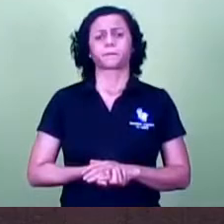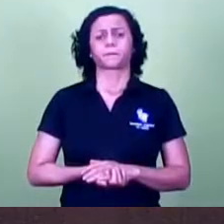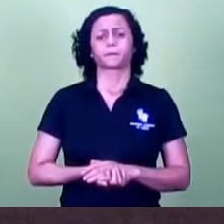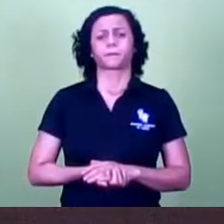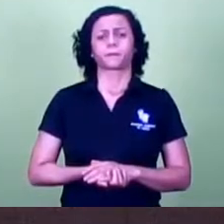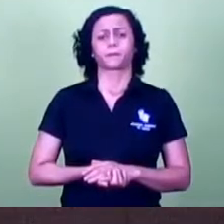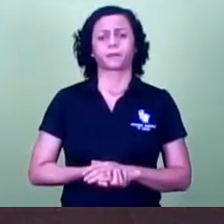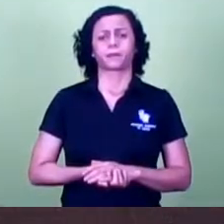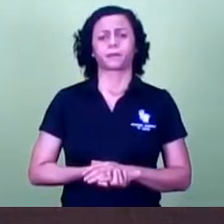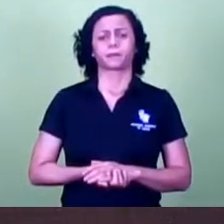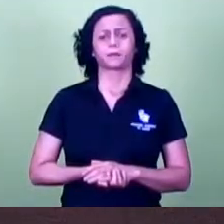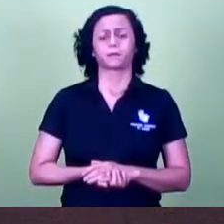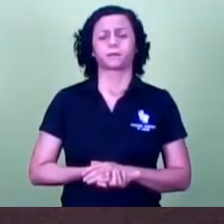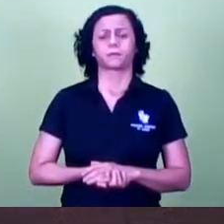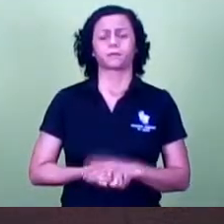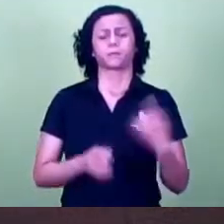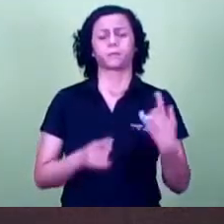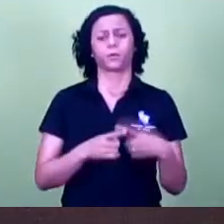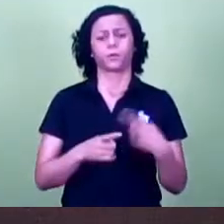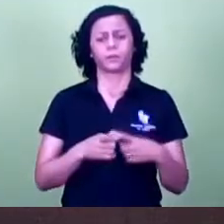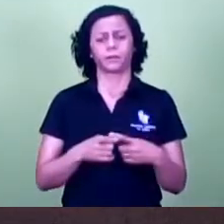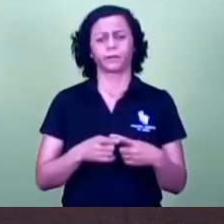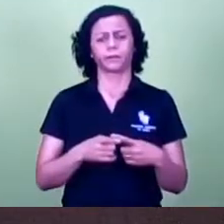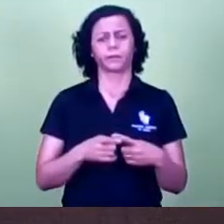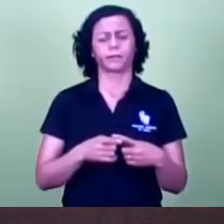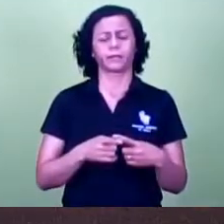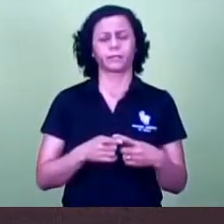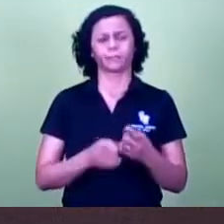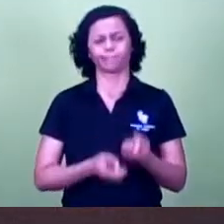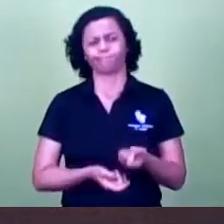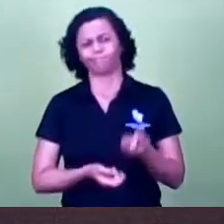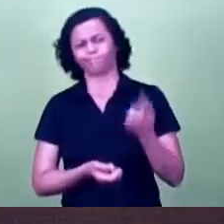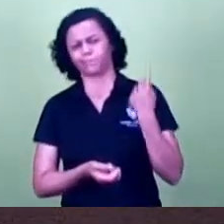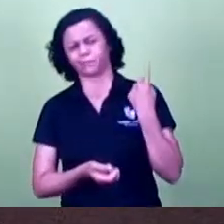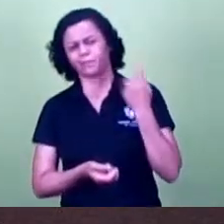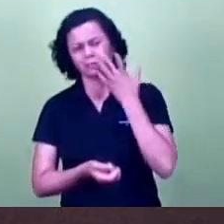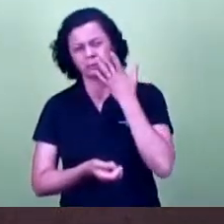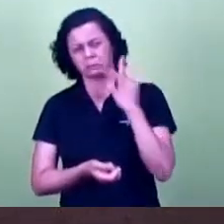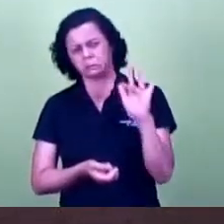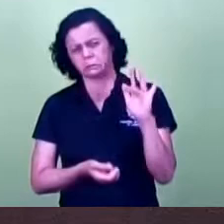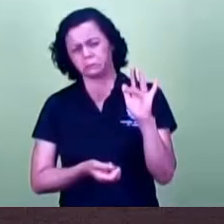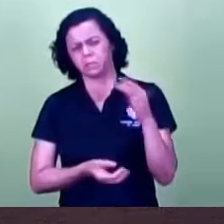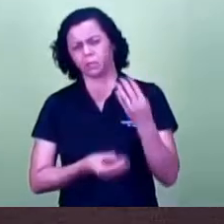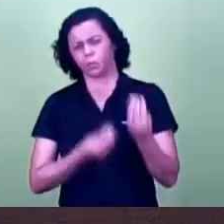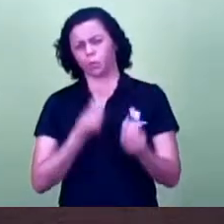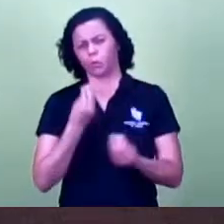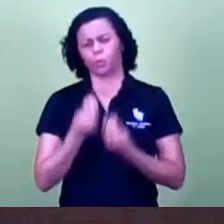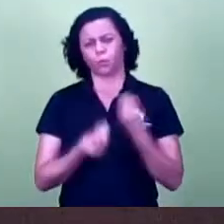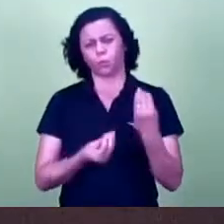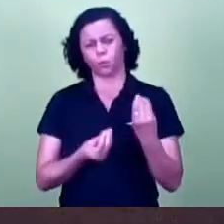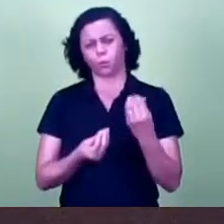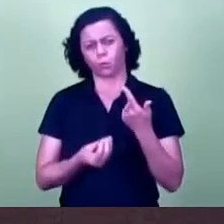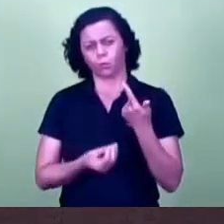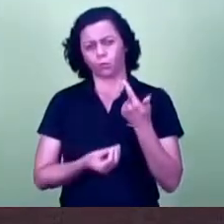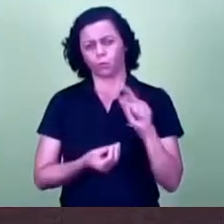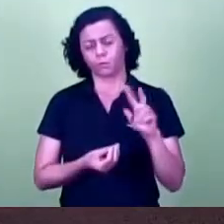Nos ficou um pouco estranho. Como que a gente vai conseguir